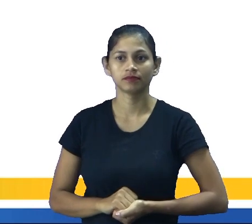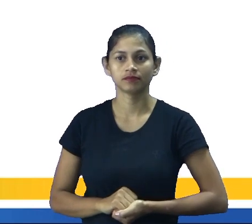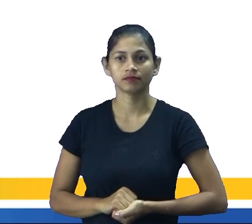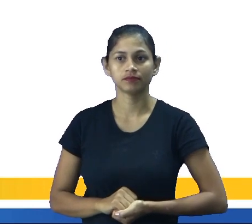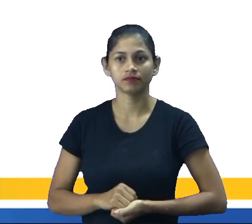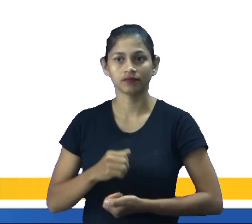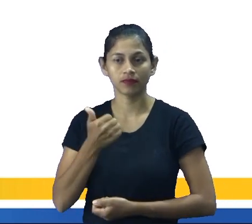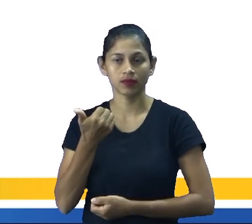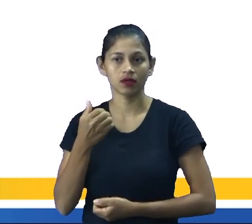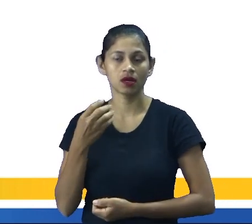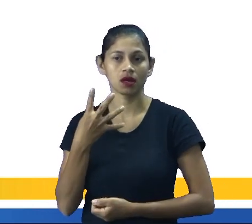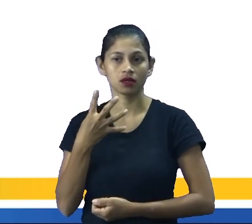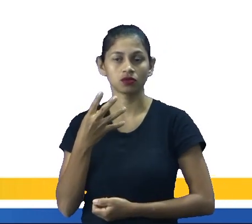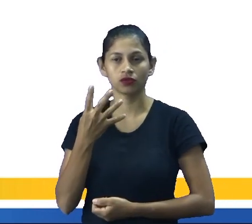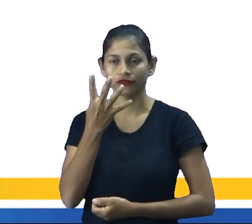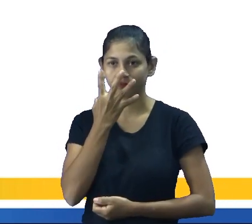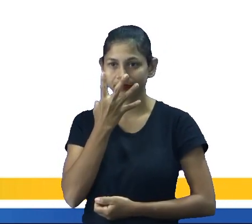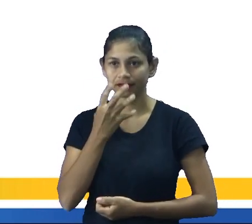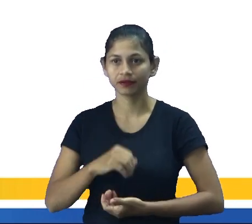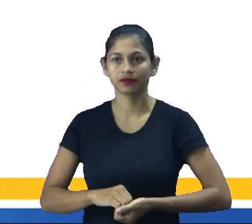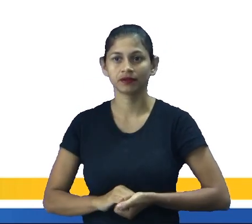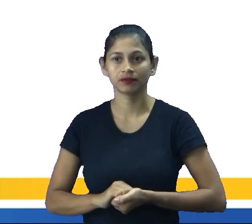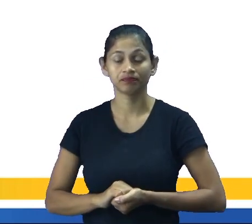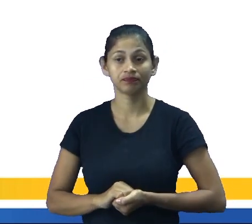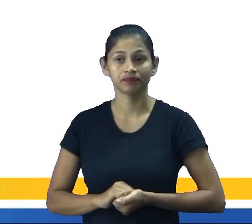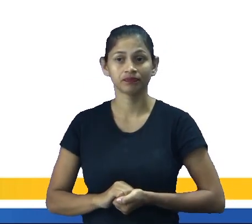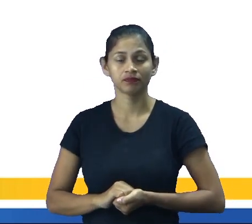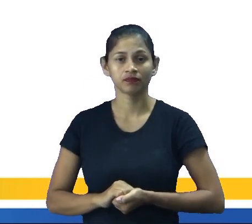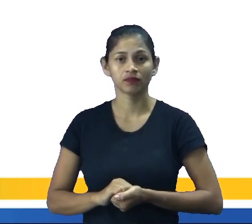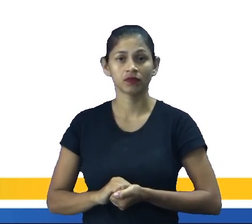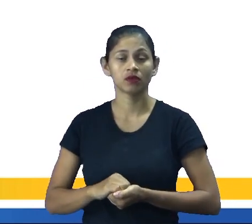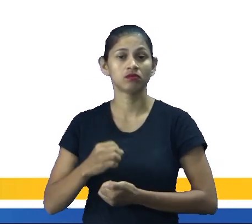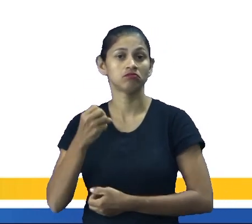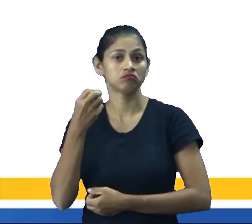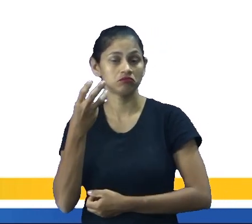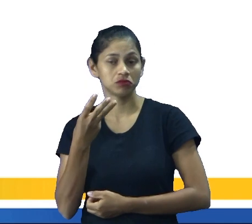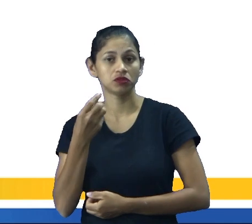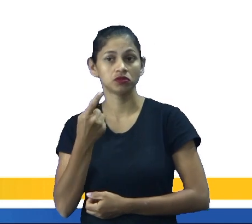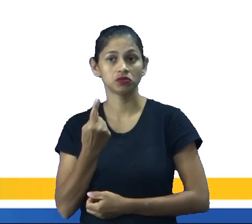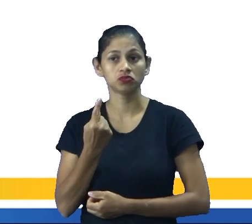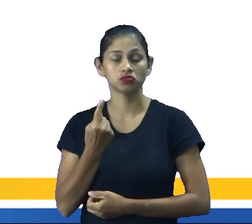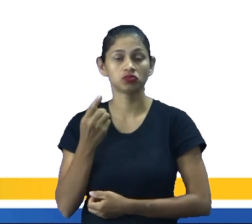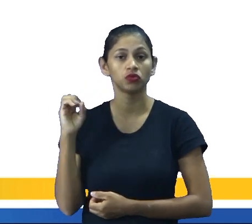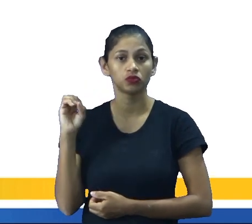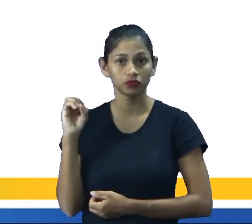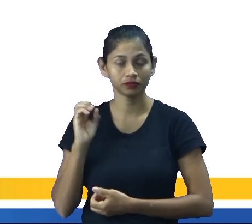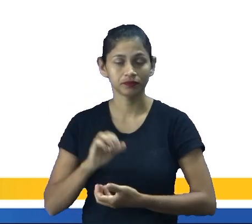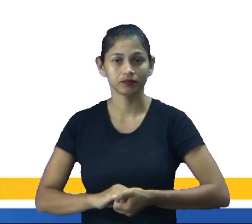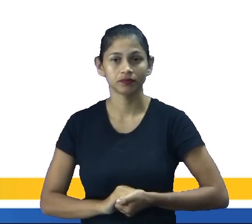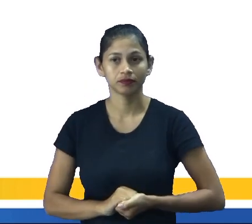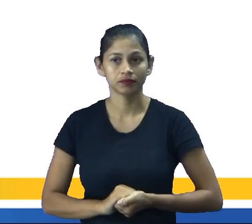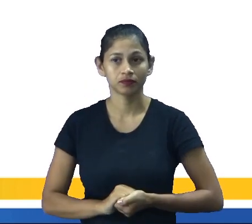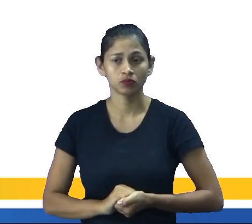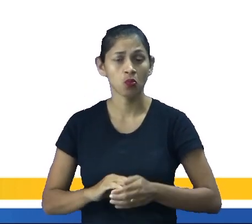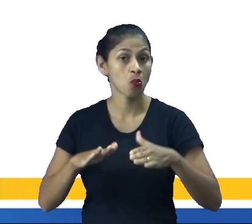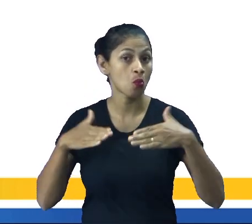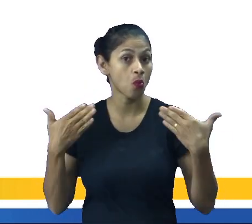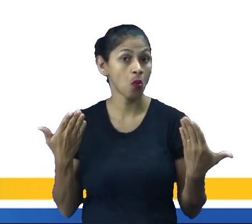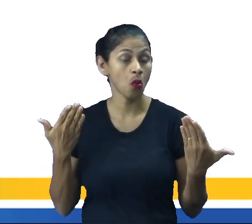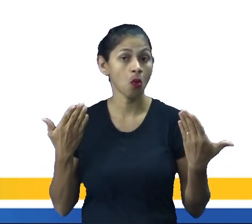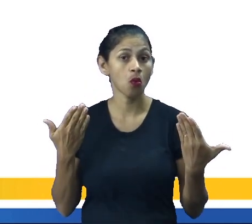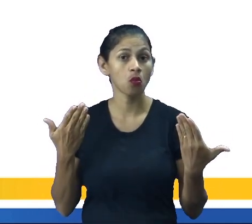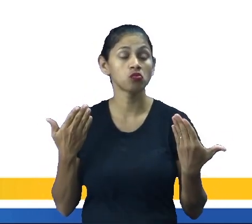Quatorze de fevereiro e trinta-hão de outubro. Então, quais são as datas que